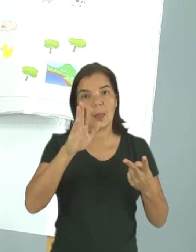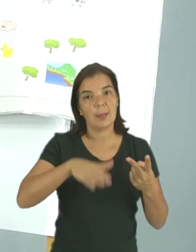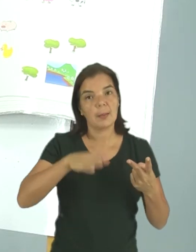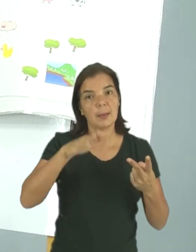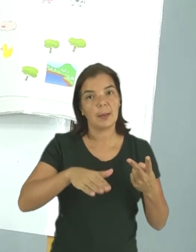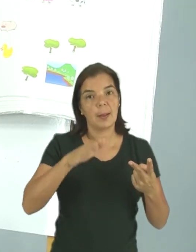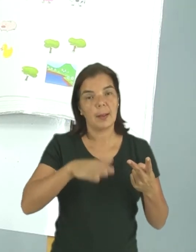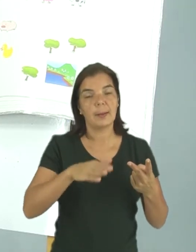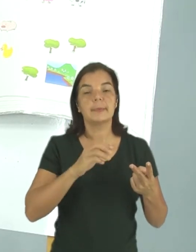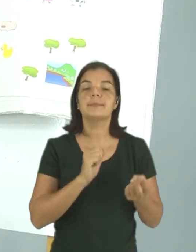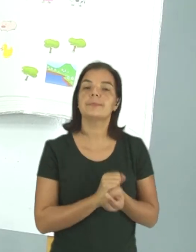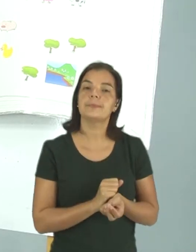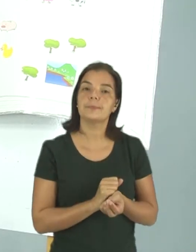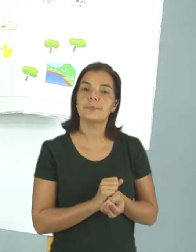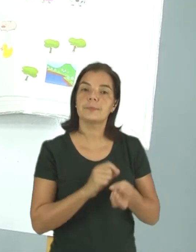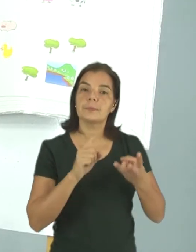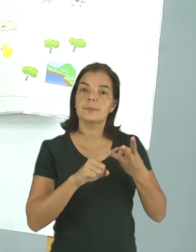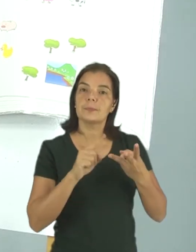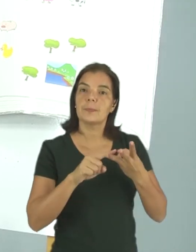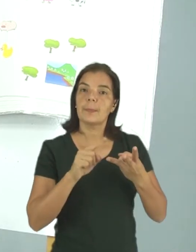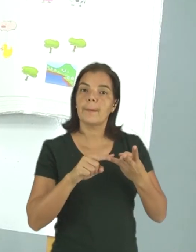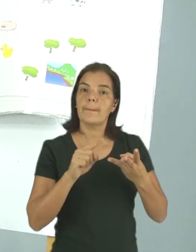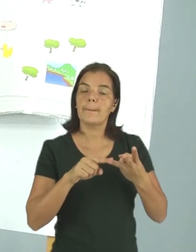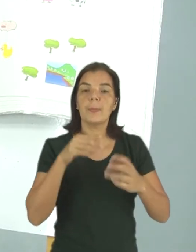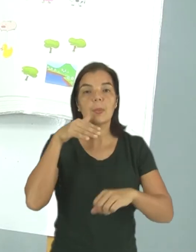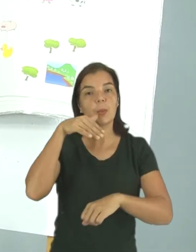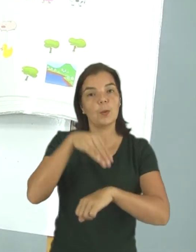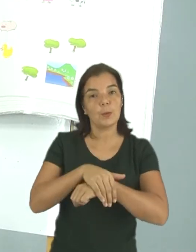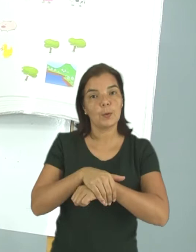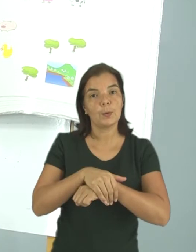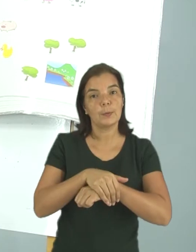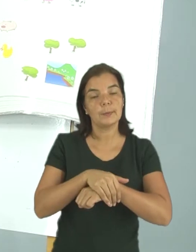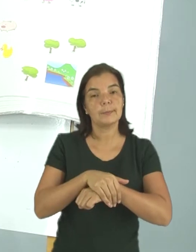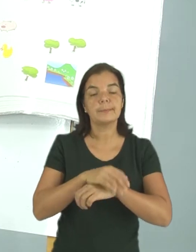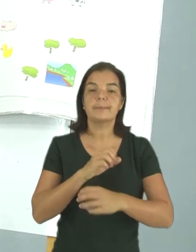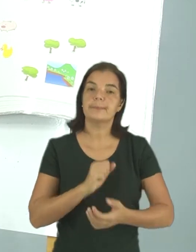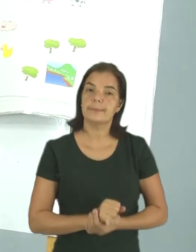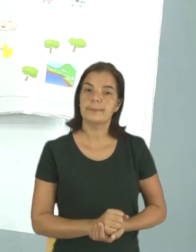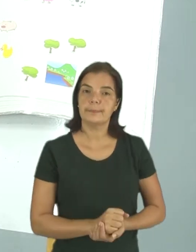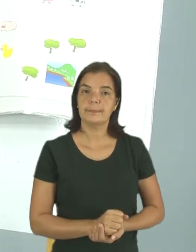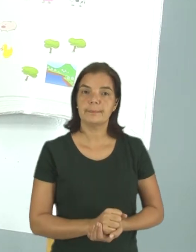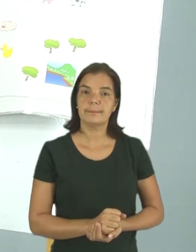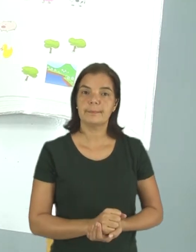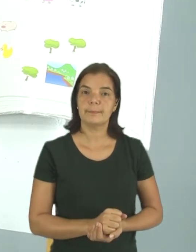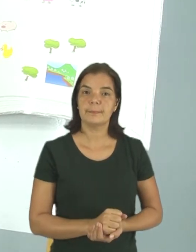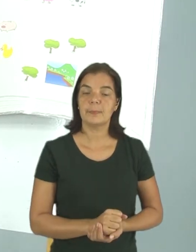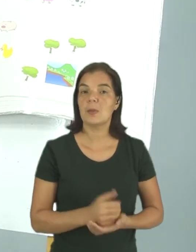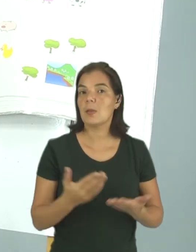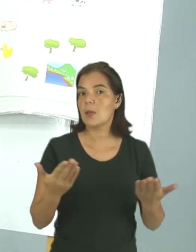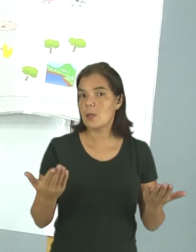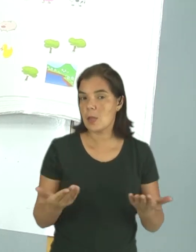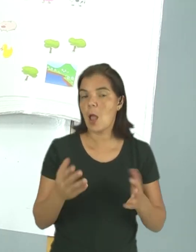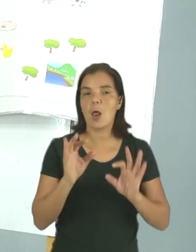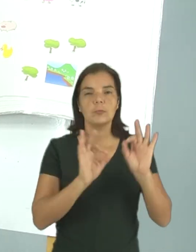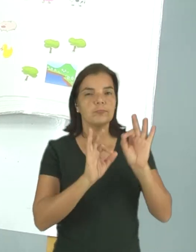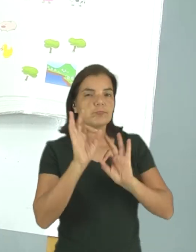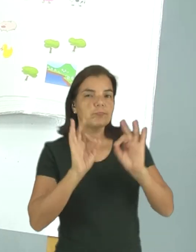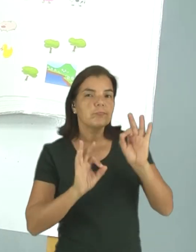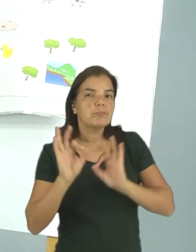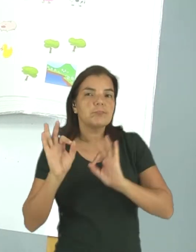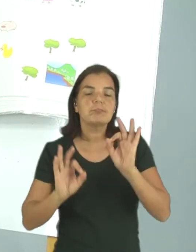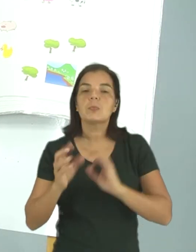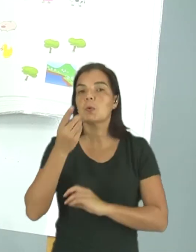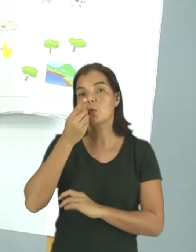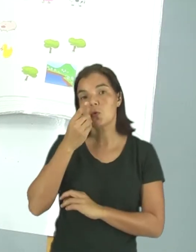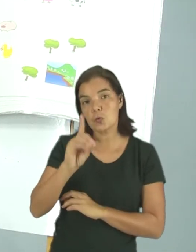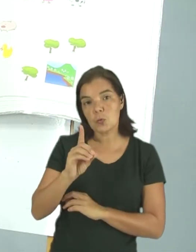Tarde, As atividades de Mila, Noite, As atividades de Mila. E ela fez tudo isso